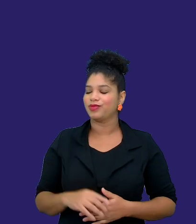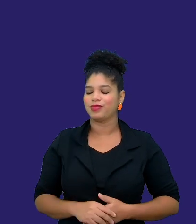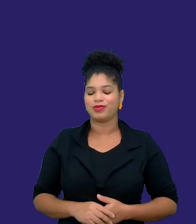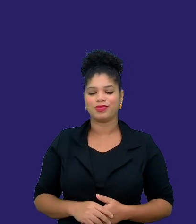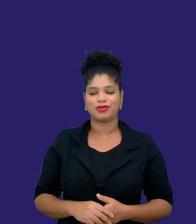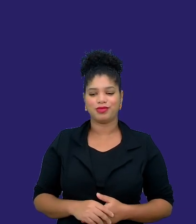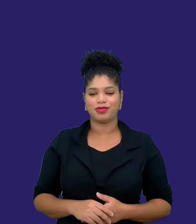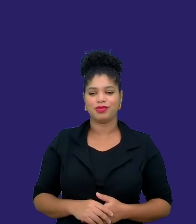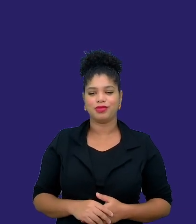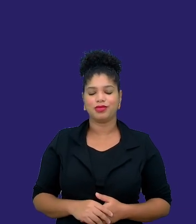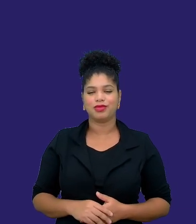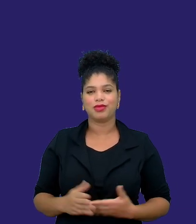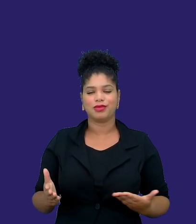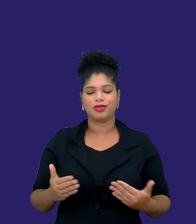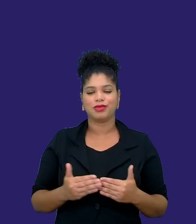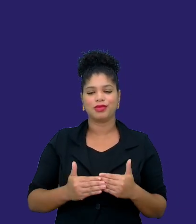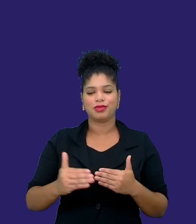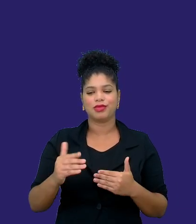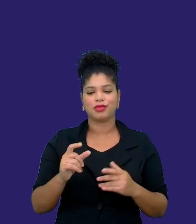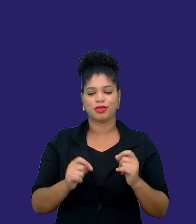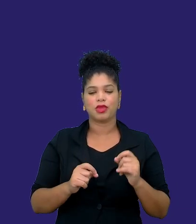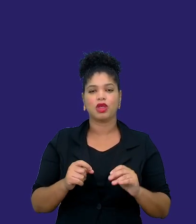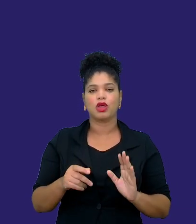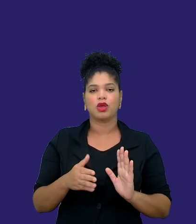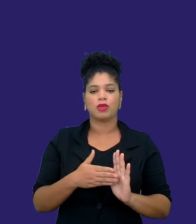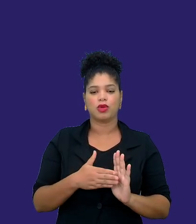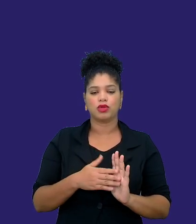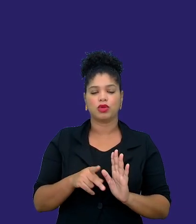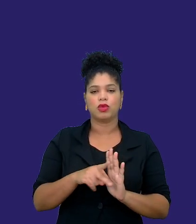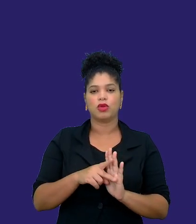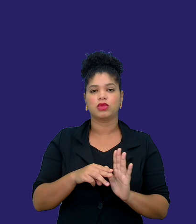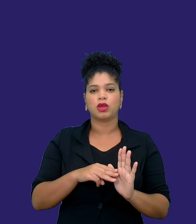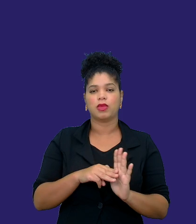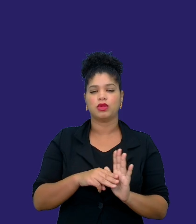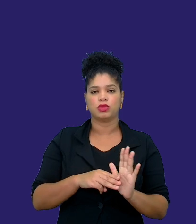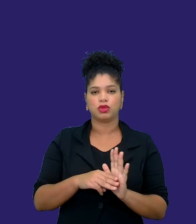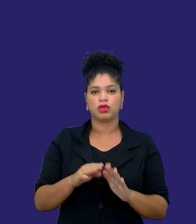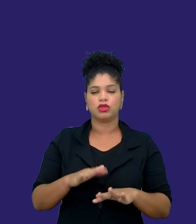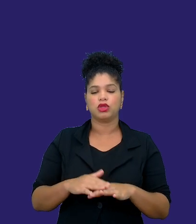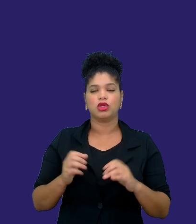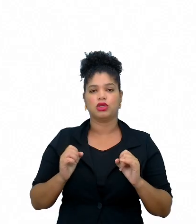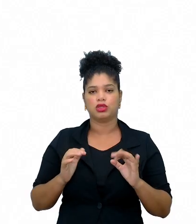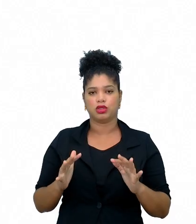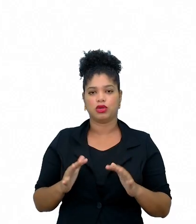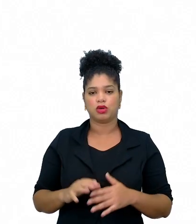nós vamos partir, então, para a proposta da metodologia ativa, né?